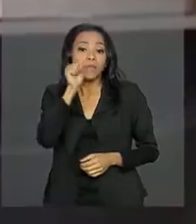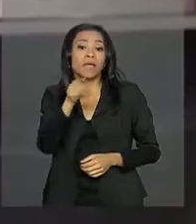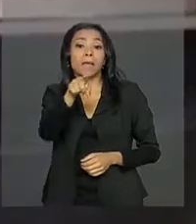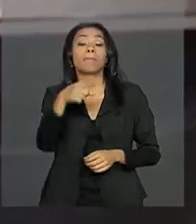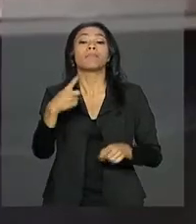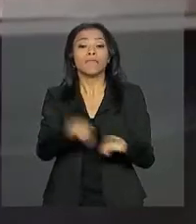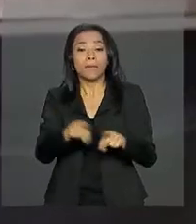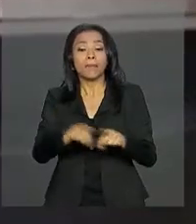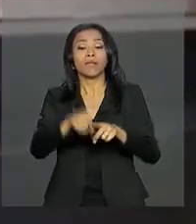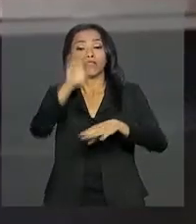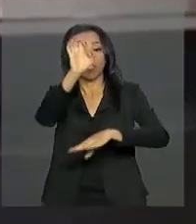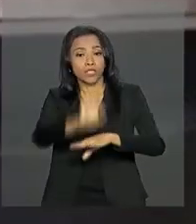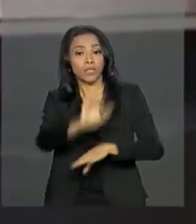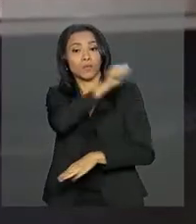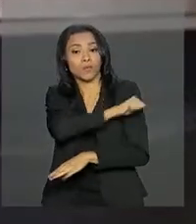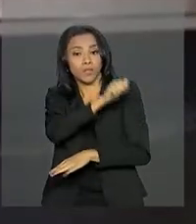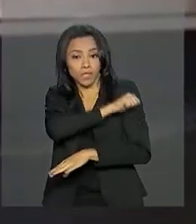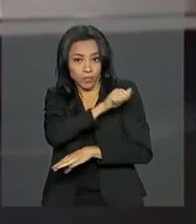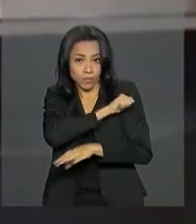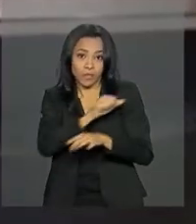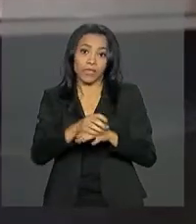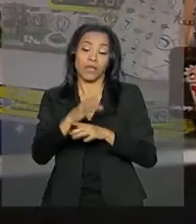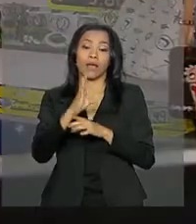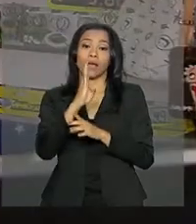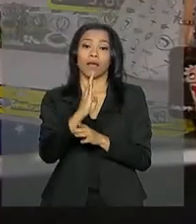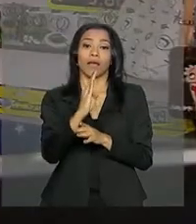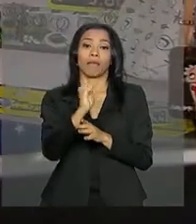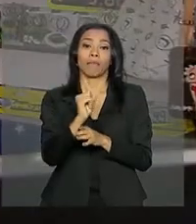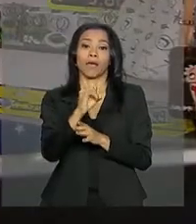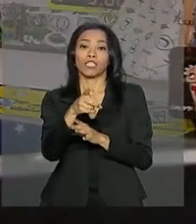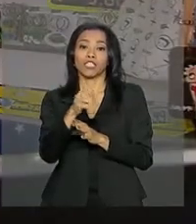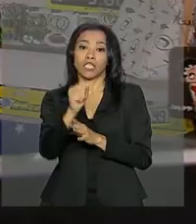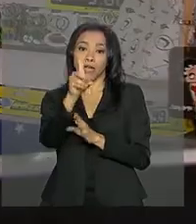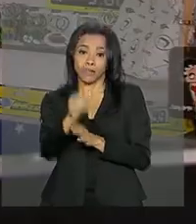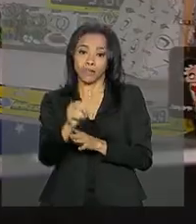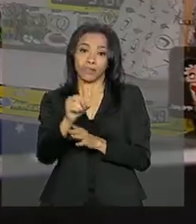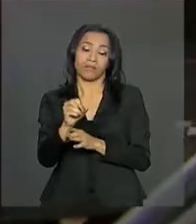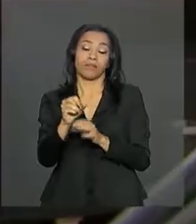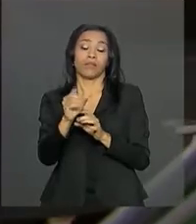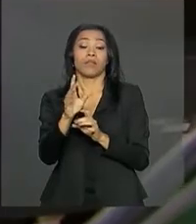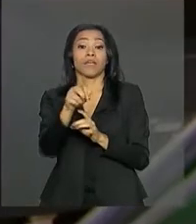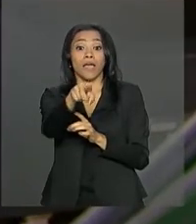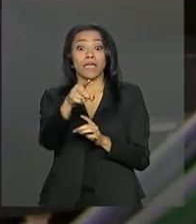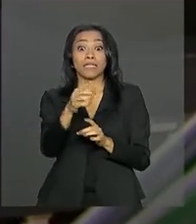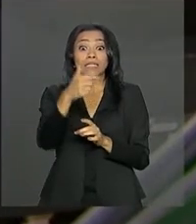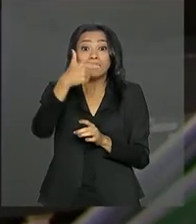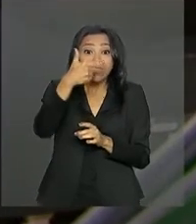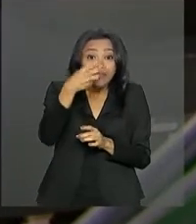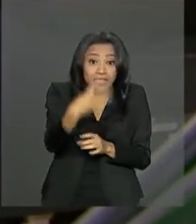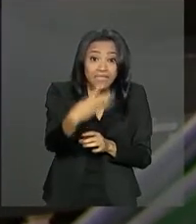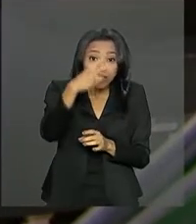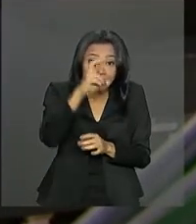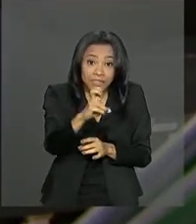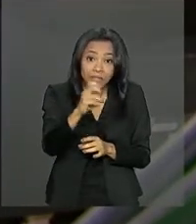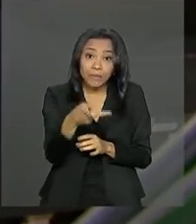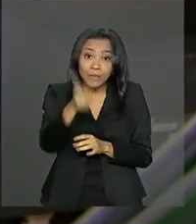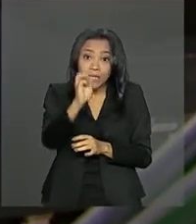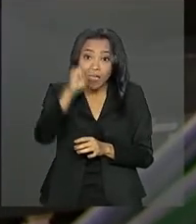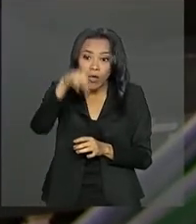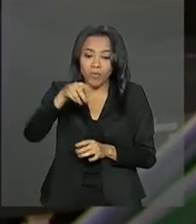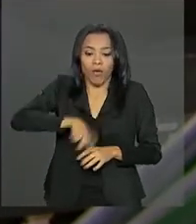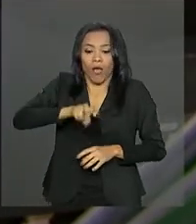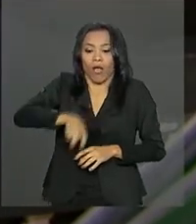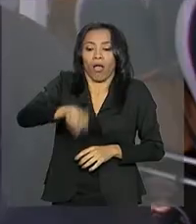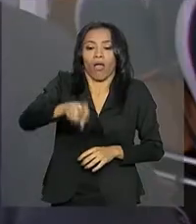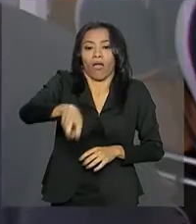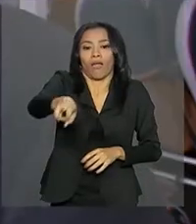Roxo, na Baixada Fluminense. De casa ao trabalho são 35 quilômetros, percurso que ela diz fazer contando com a ajuda